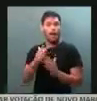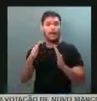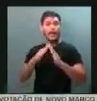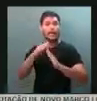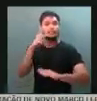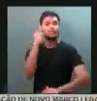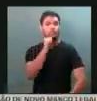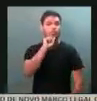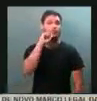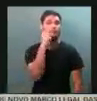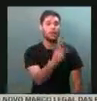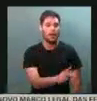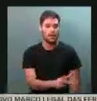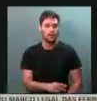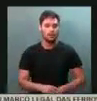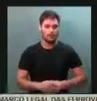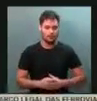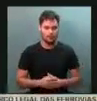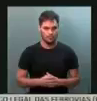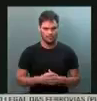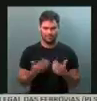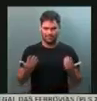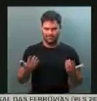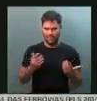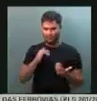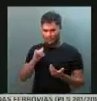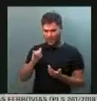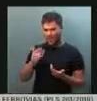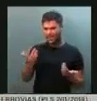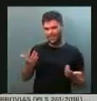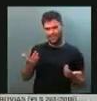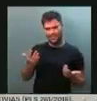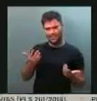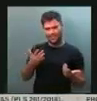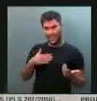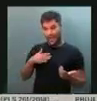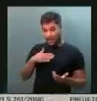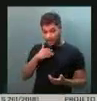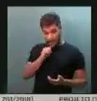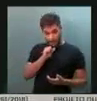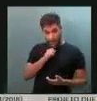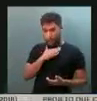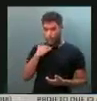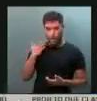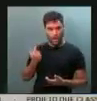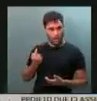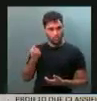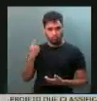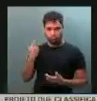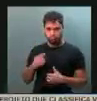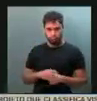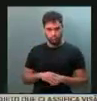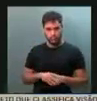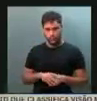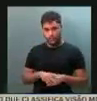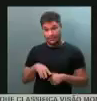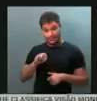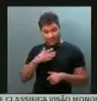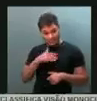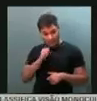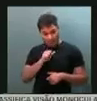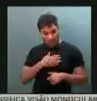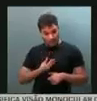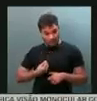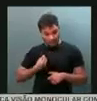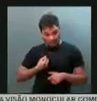sua mãe. E eu queria dizer a ele que, infelizmente, eu não tenho mãe, a minha faleceu, porque se ela estivesse